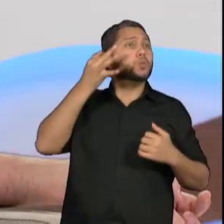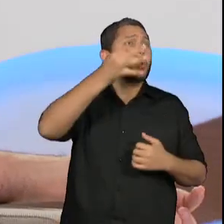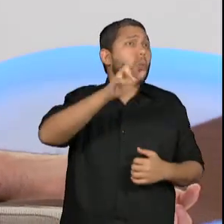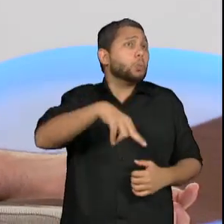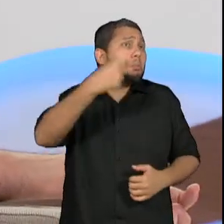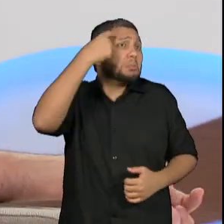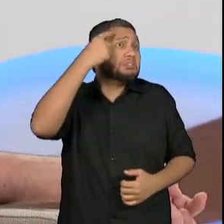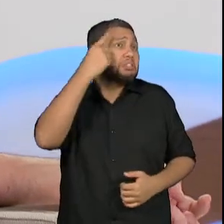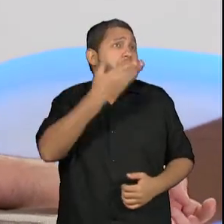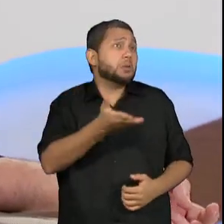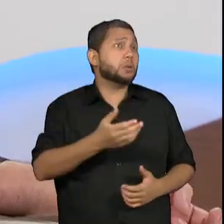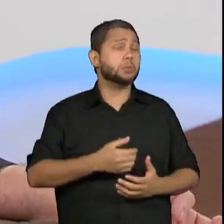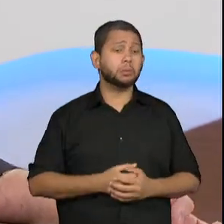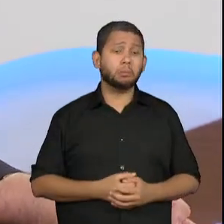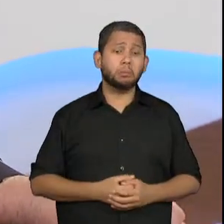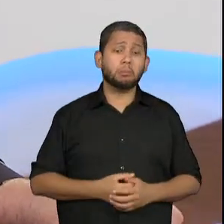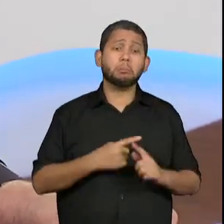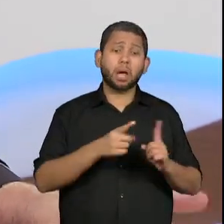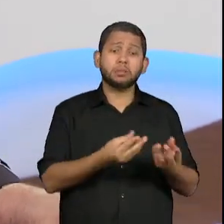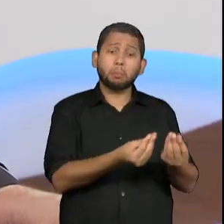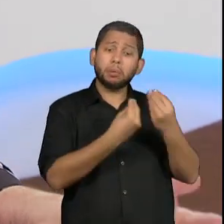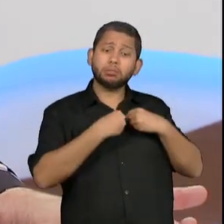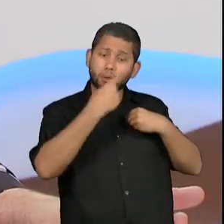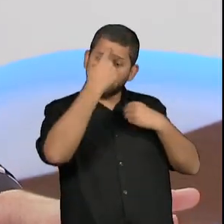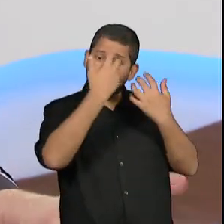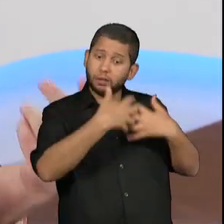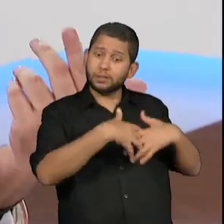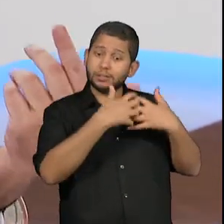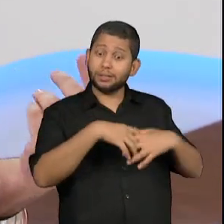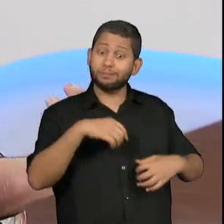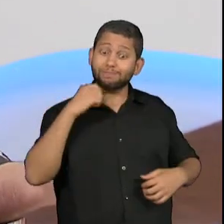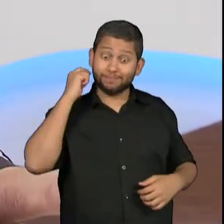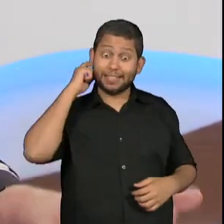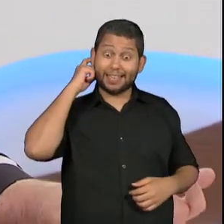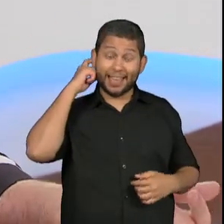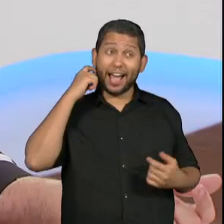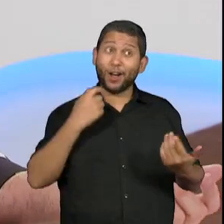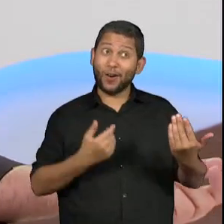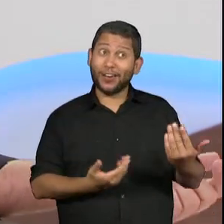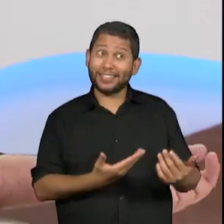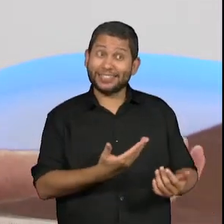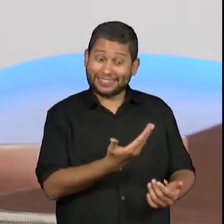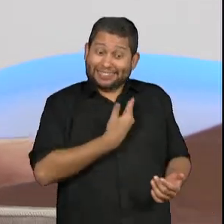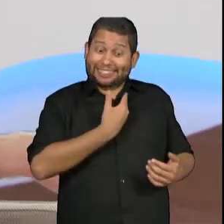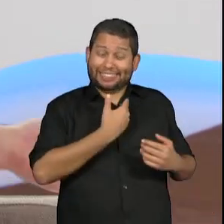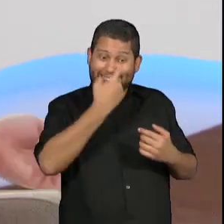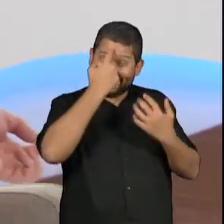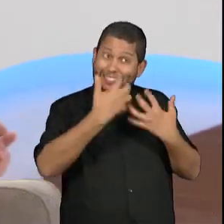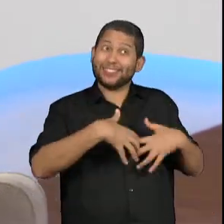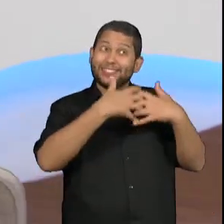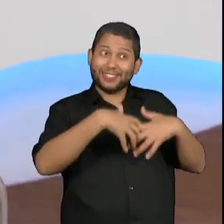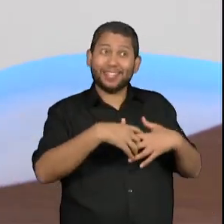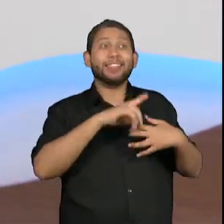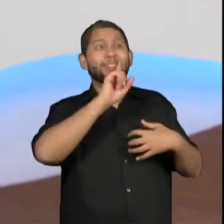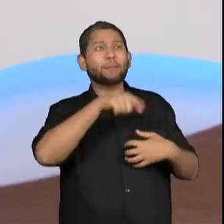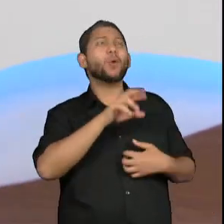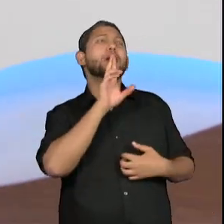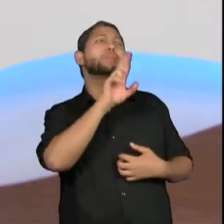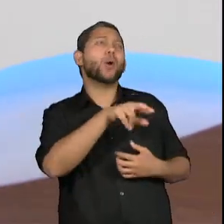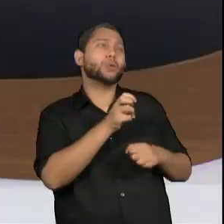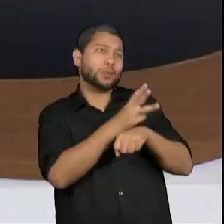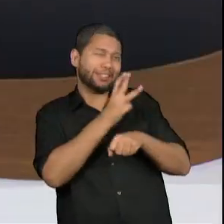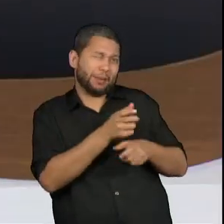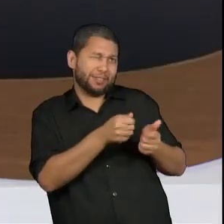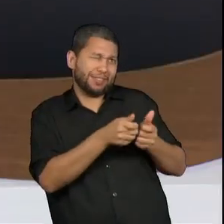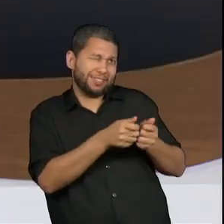cabeça. Mas eu vou refletir sobre isso, porque agora vai passar a passar pela minha cabeça. E vou te mandar a resposta no WhatsApp.